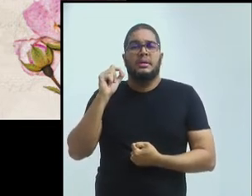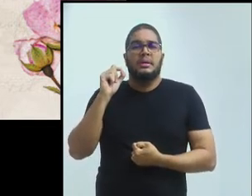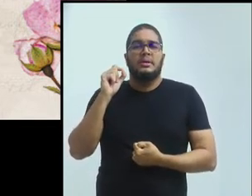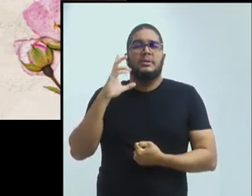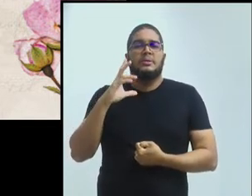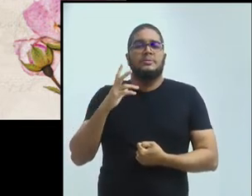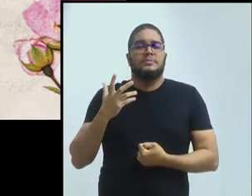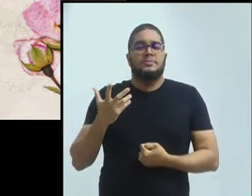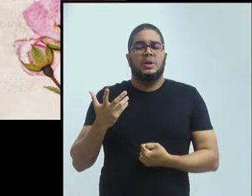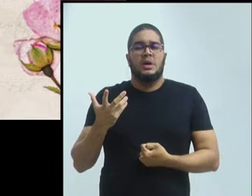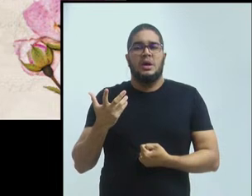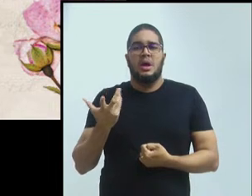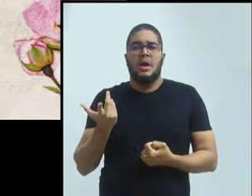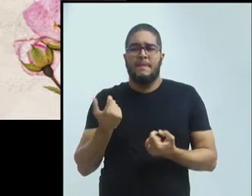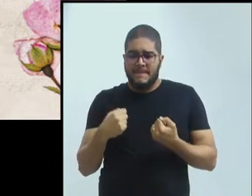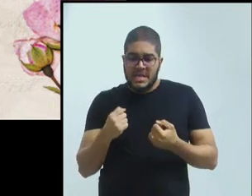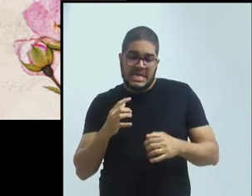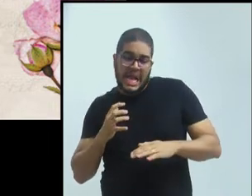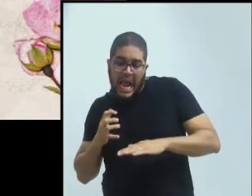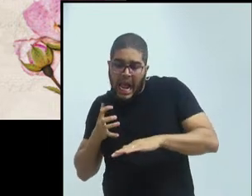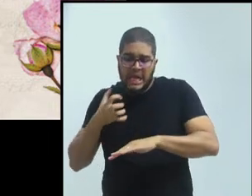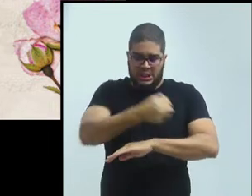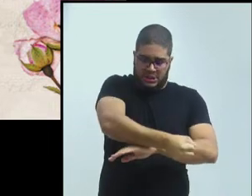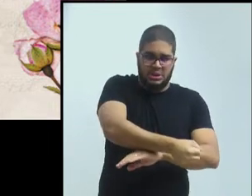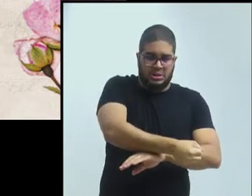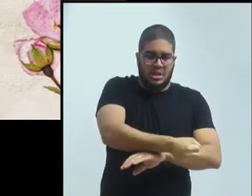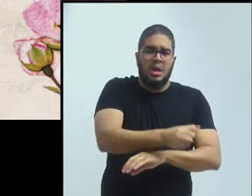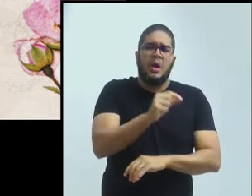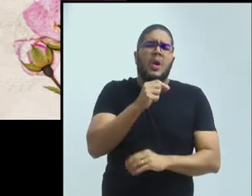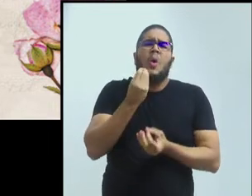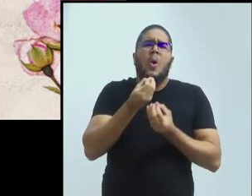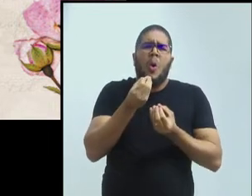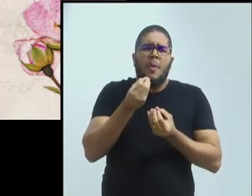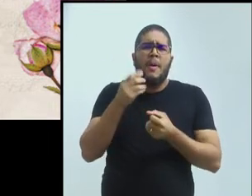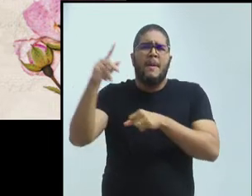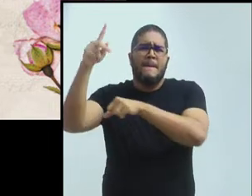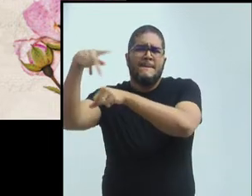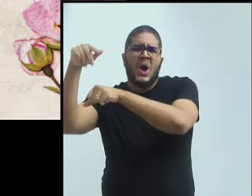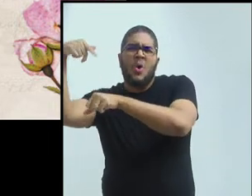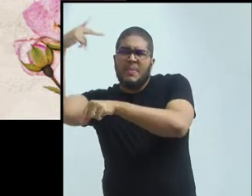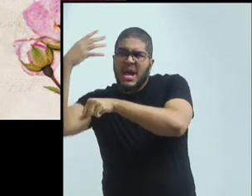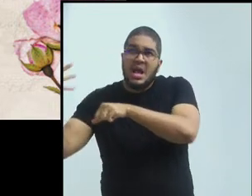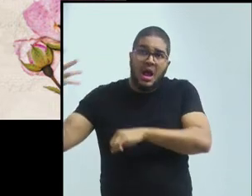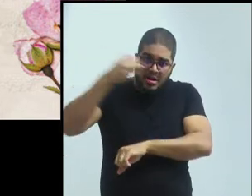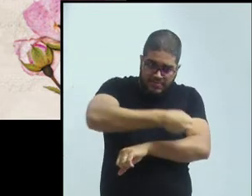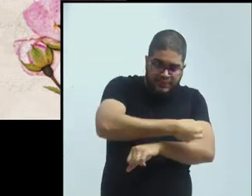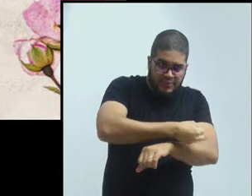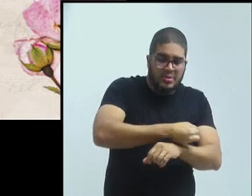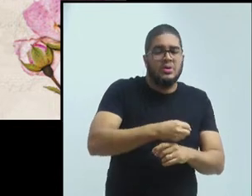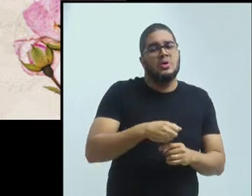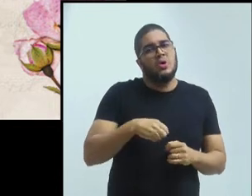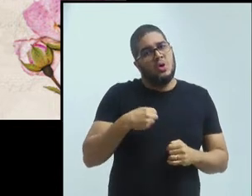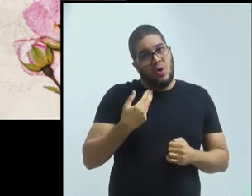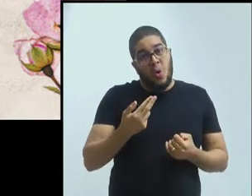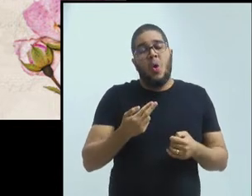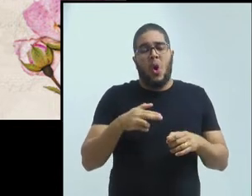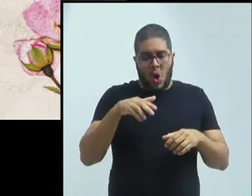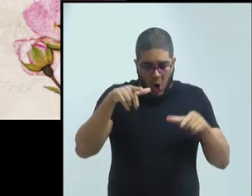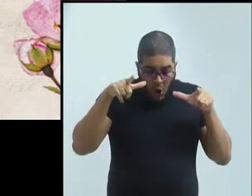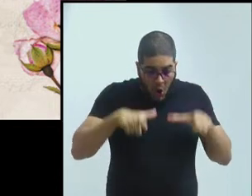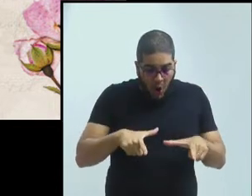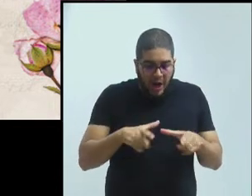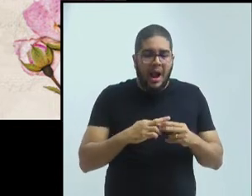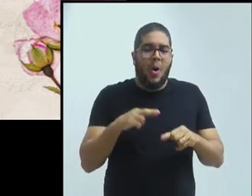ela pode ser uma inserção não só internacional, mas uma inserção local, regional e nacional,